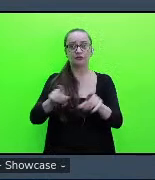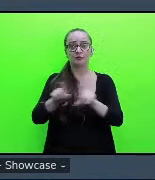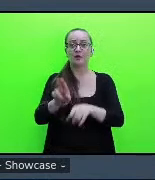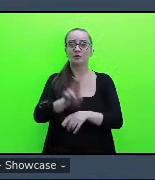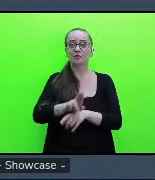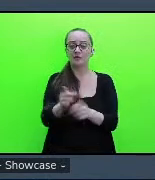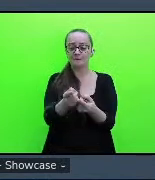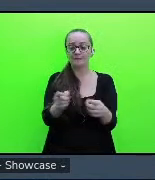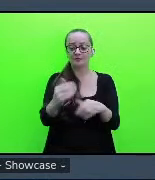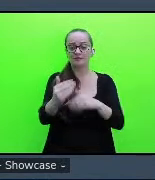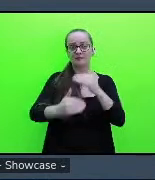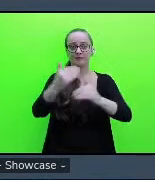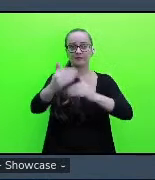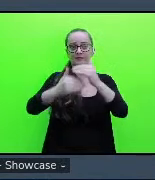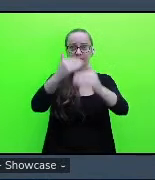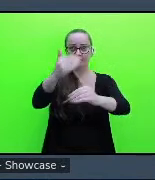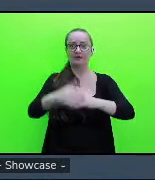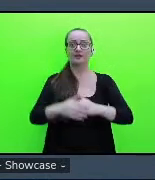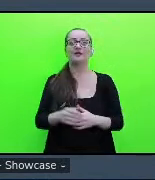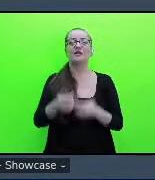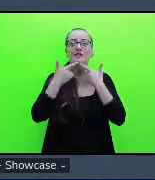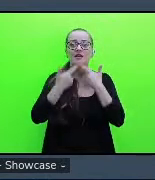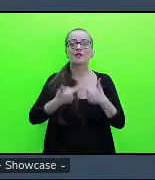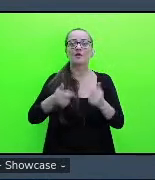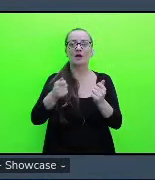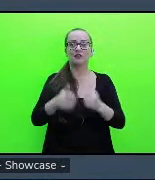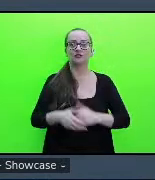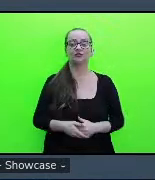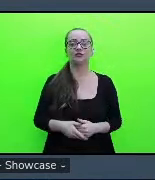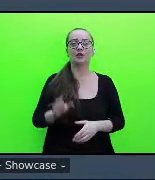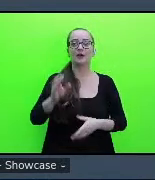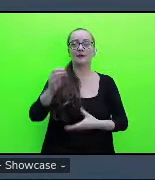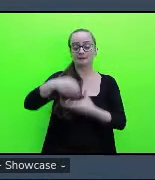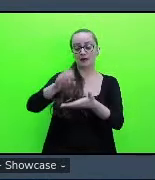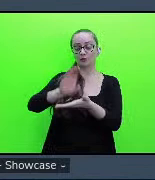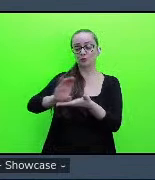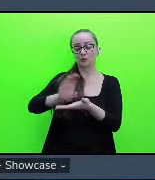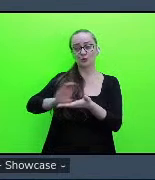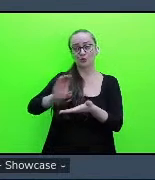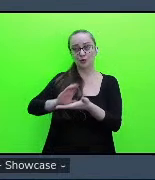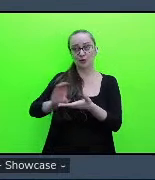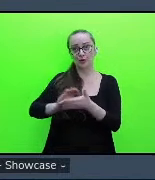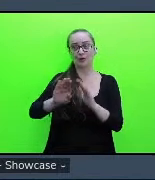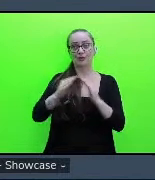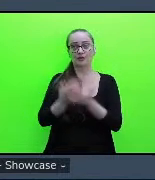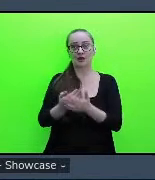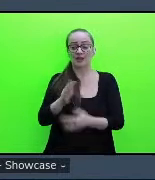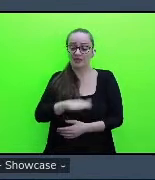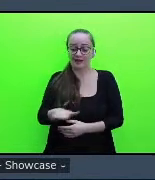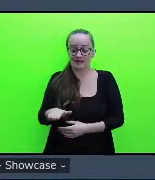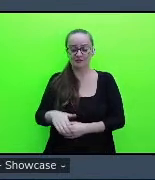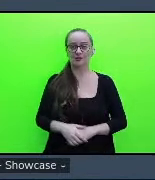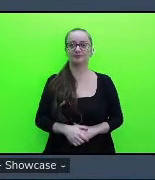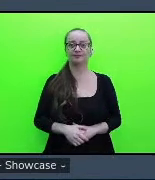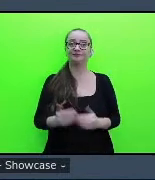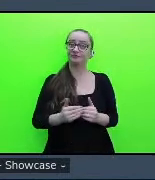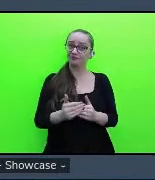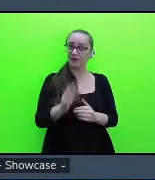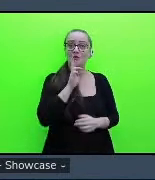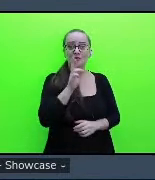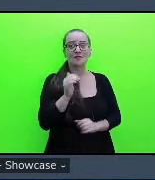para o desenvolvimento da linguagem como parte do currículo escolar na creche que aí mais pra frente eu falo os resultados